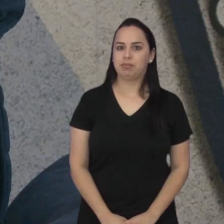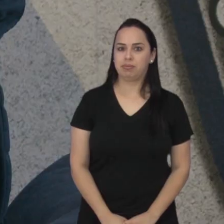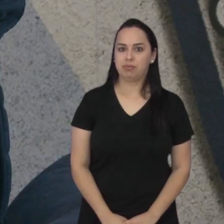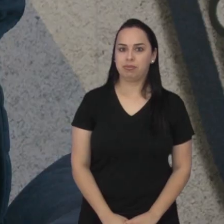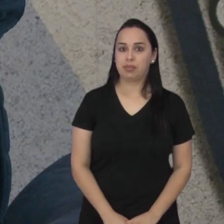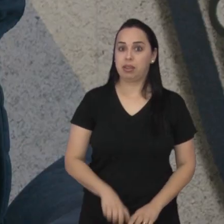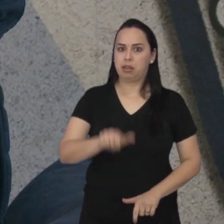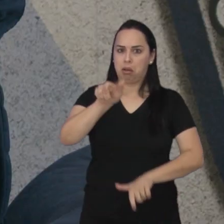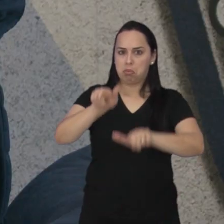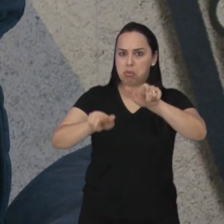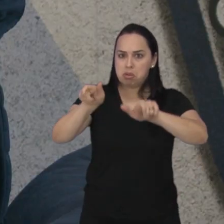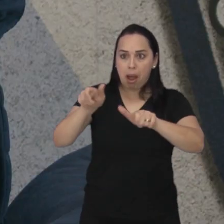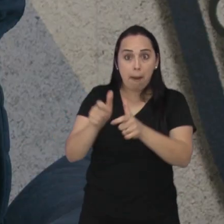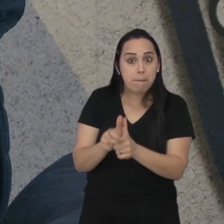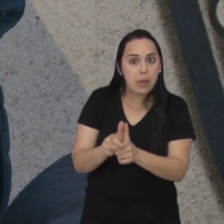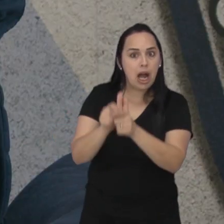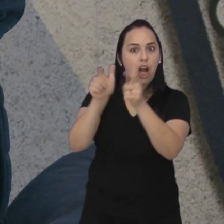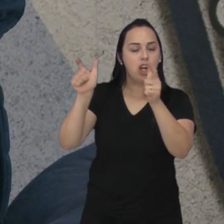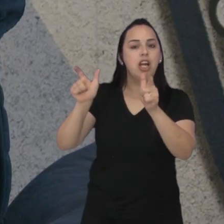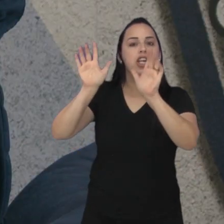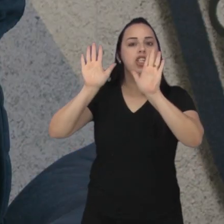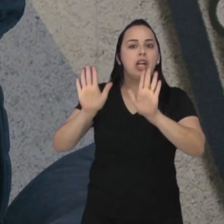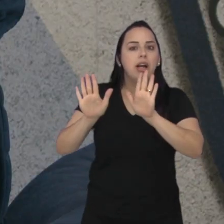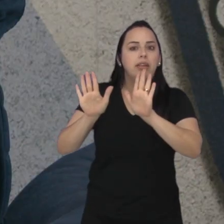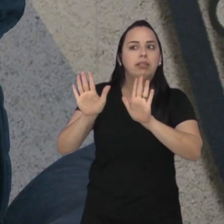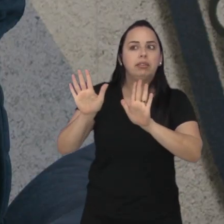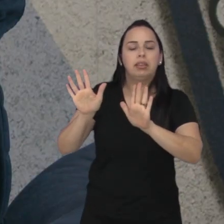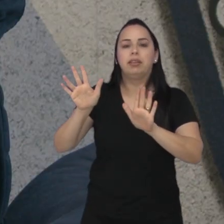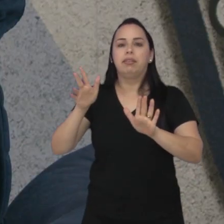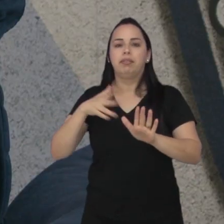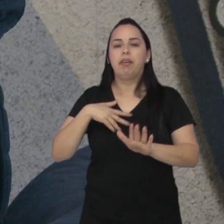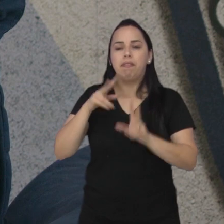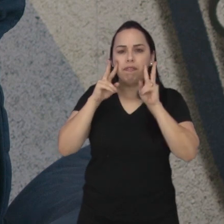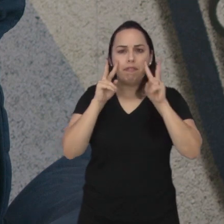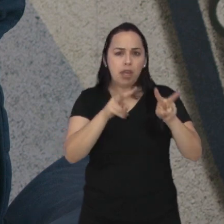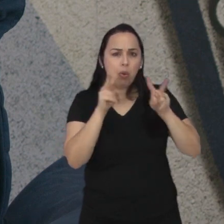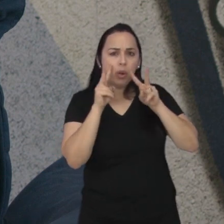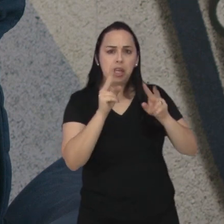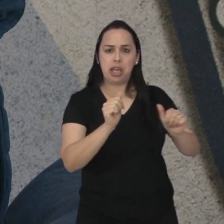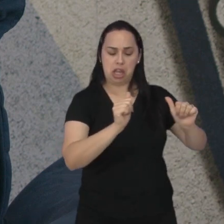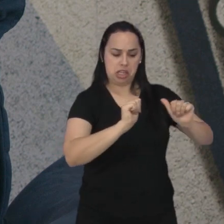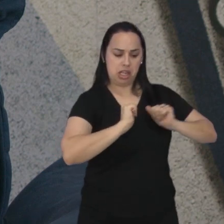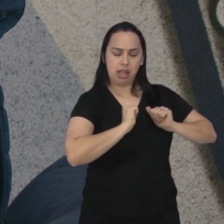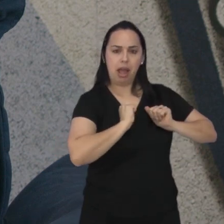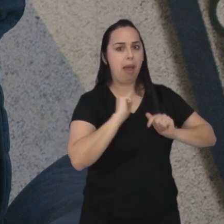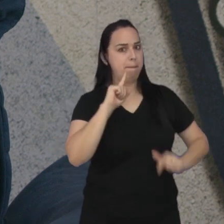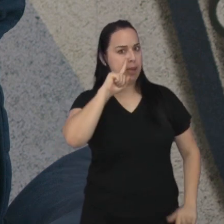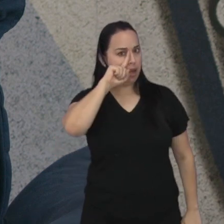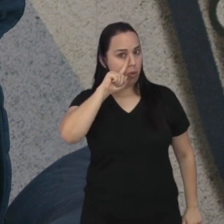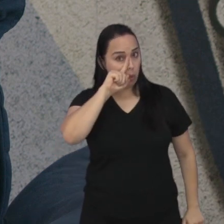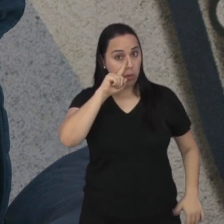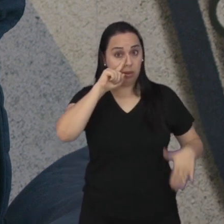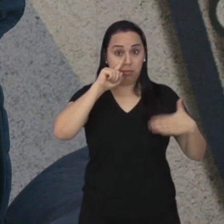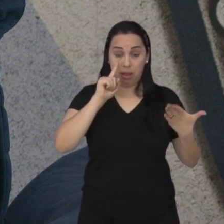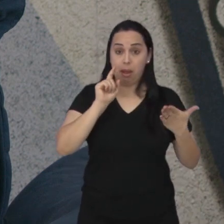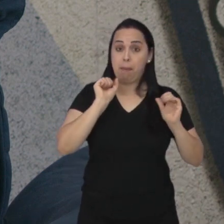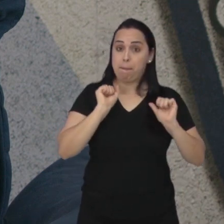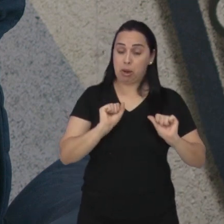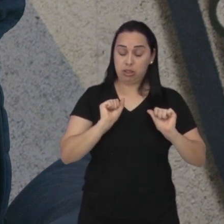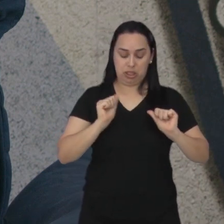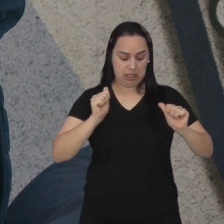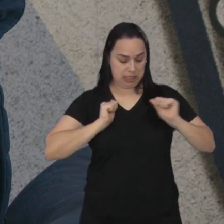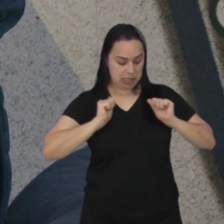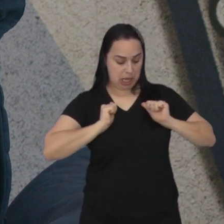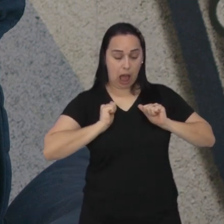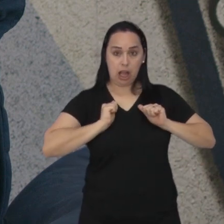A maioria das pessoas já deve ter ouvido muitas vezes o quanto o sedentarismo é perigoso. Afinal, ele pode